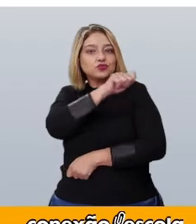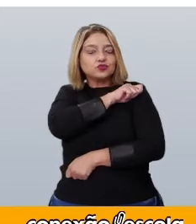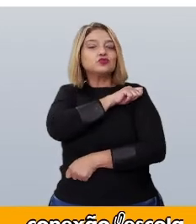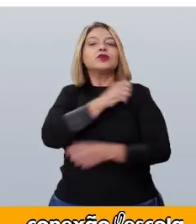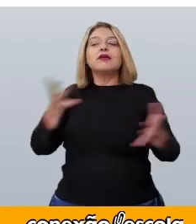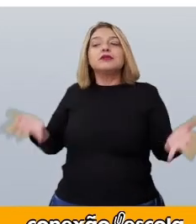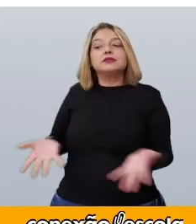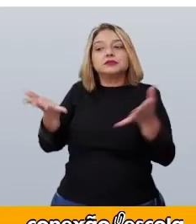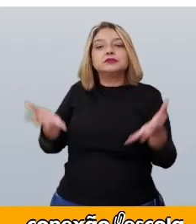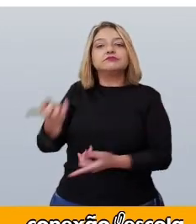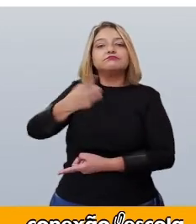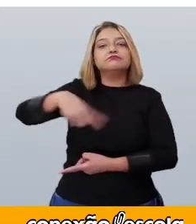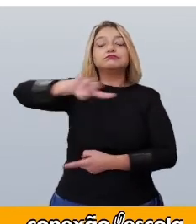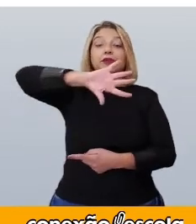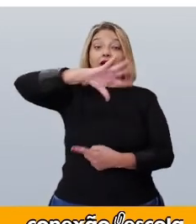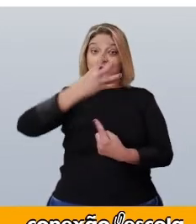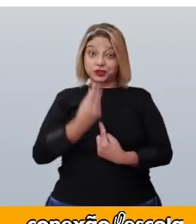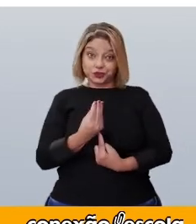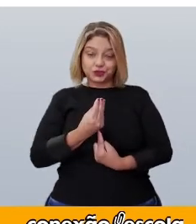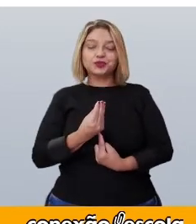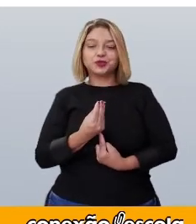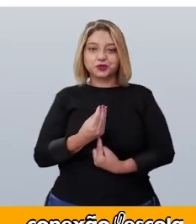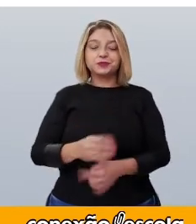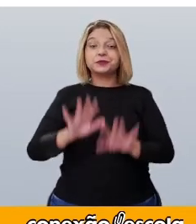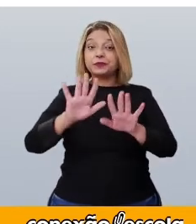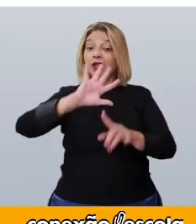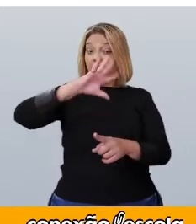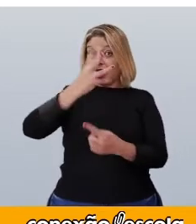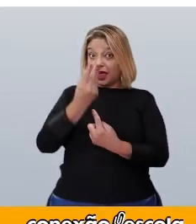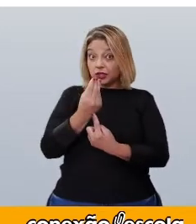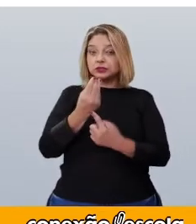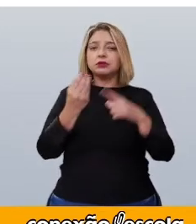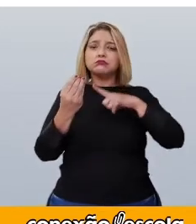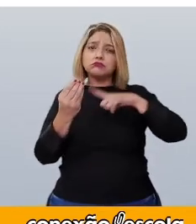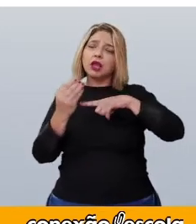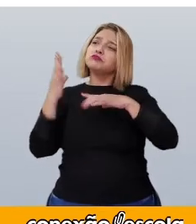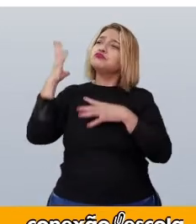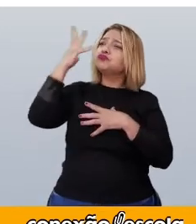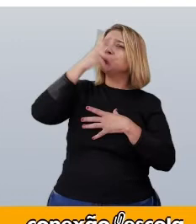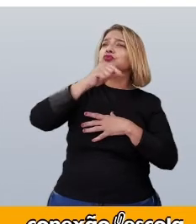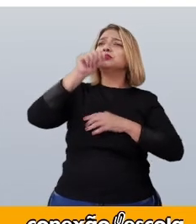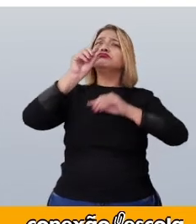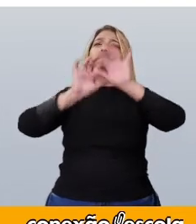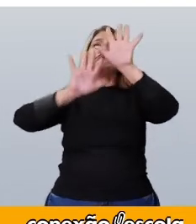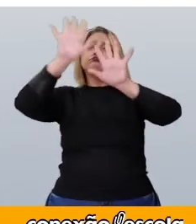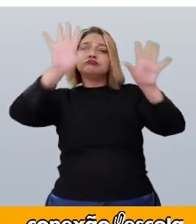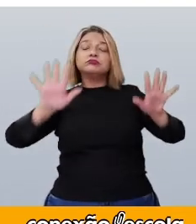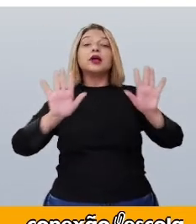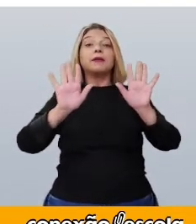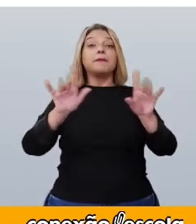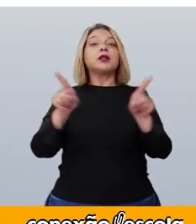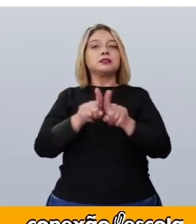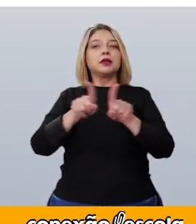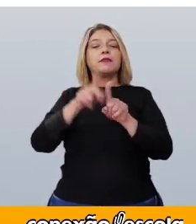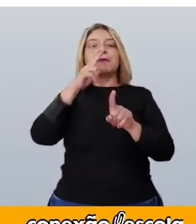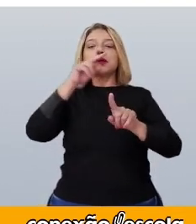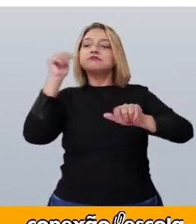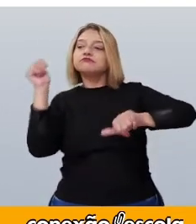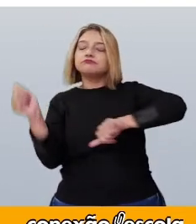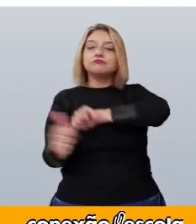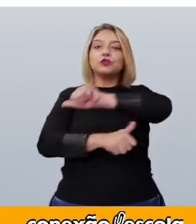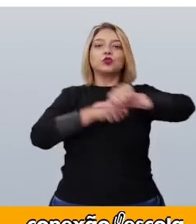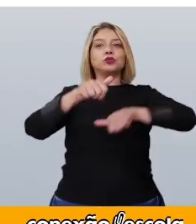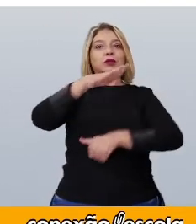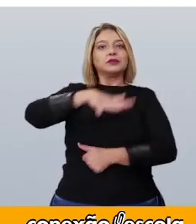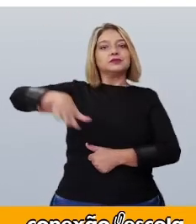a arte habita. A arte pessoal, além da função estética, ressignifica espaços e até mesmo as